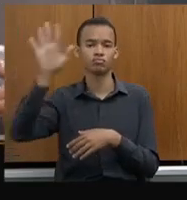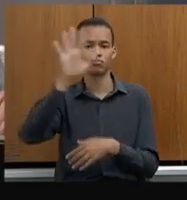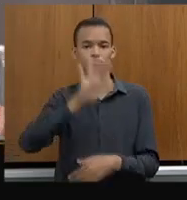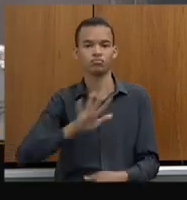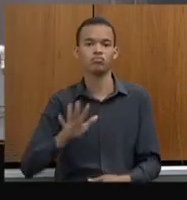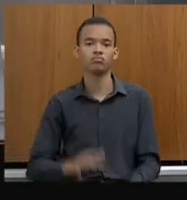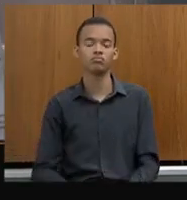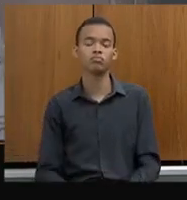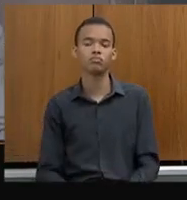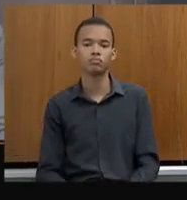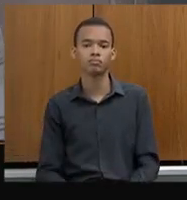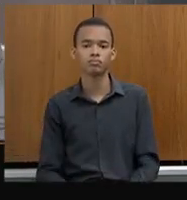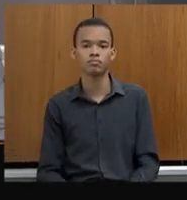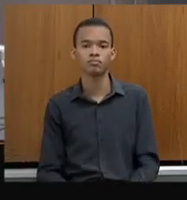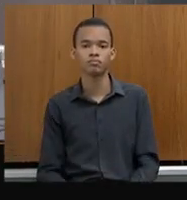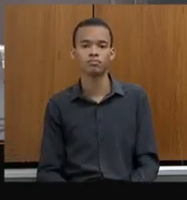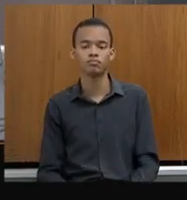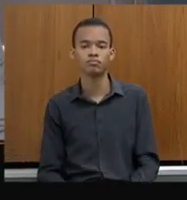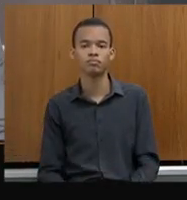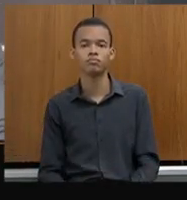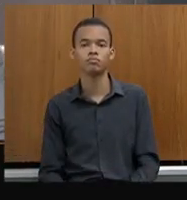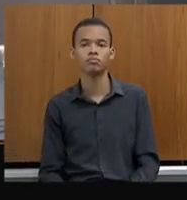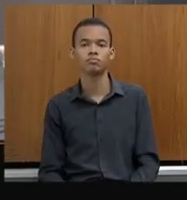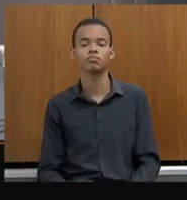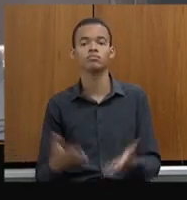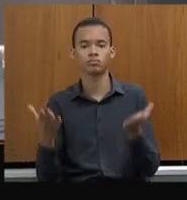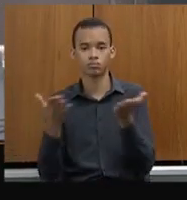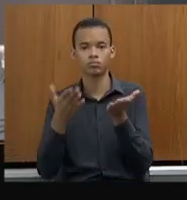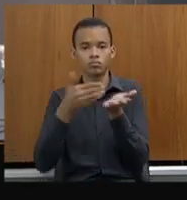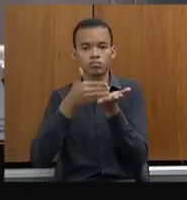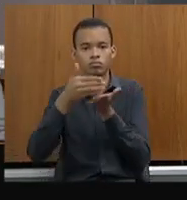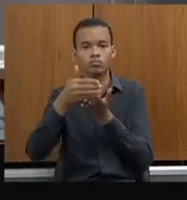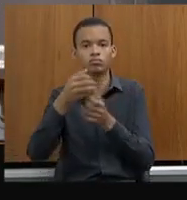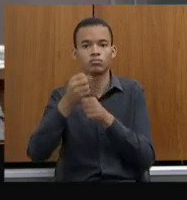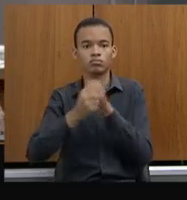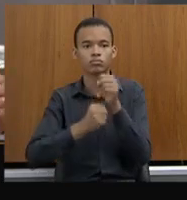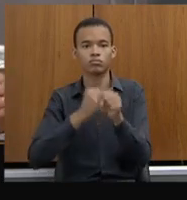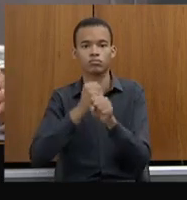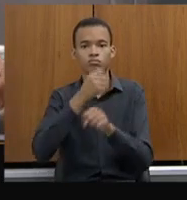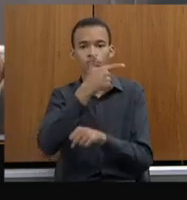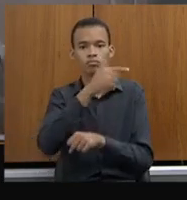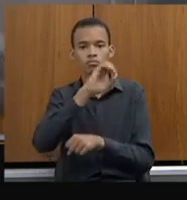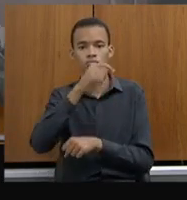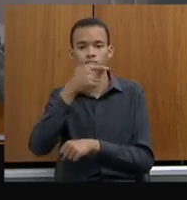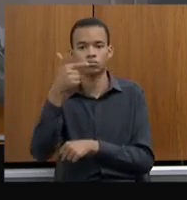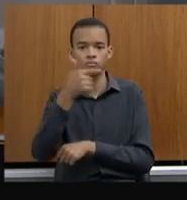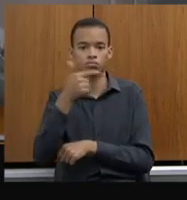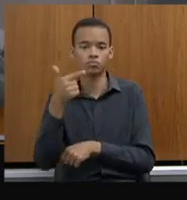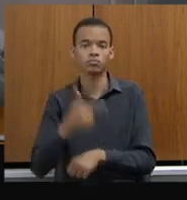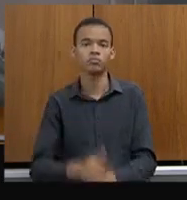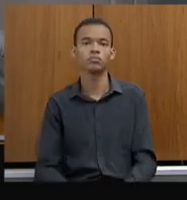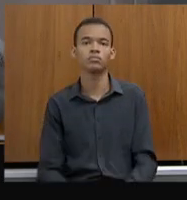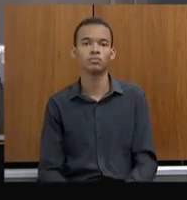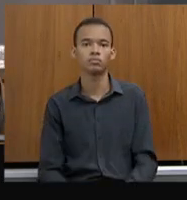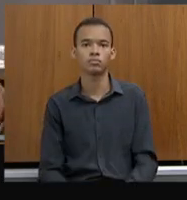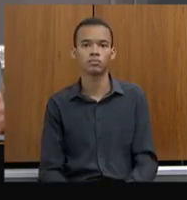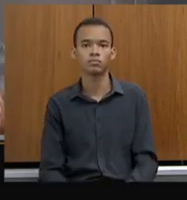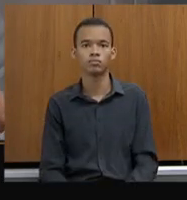também nesse ano de 2022. Pode seguir? Cabe destaque